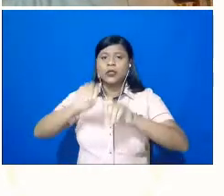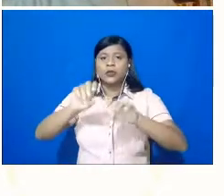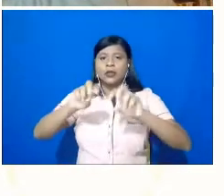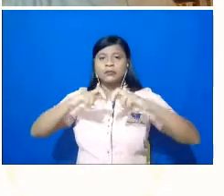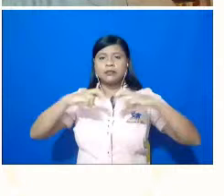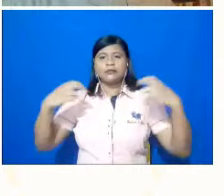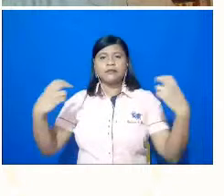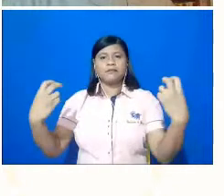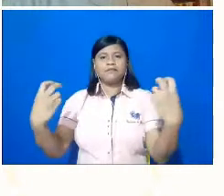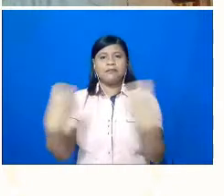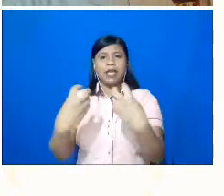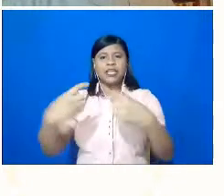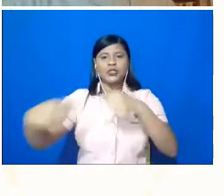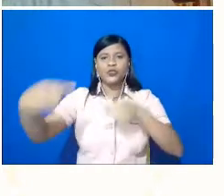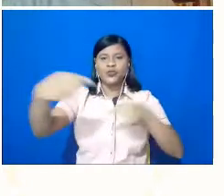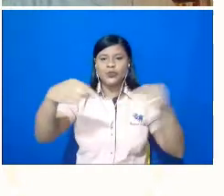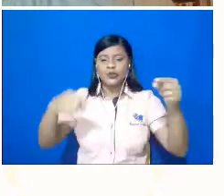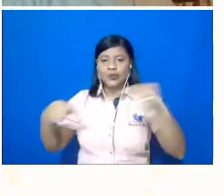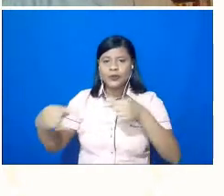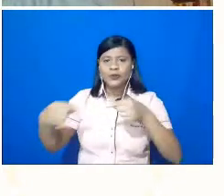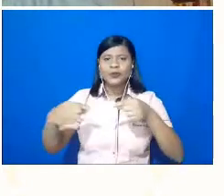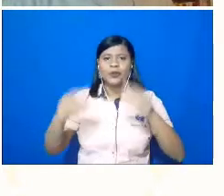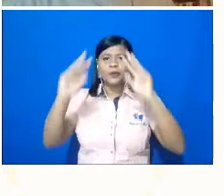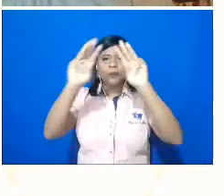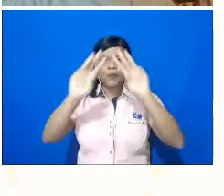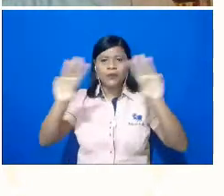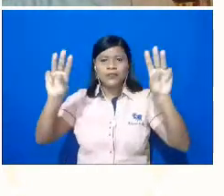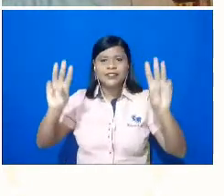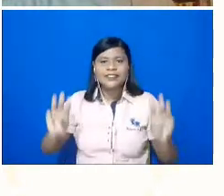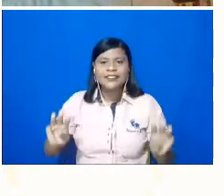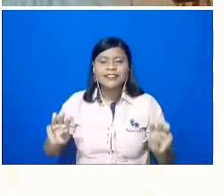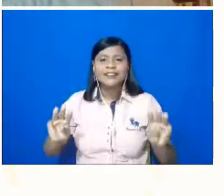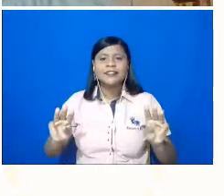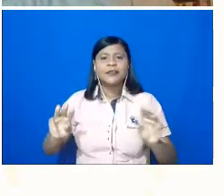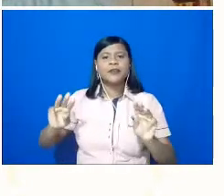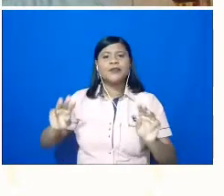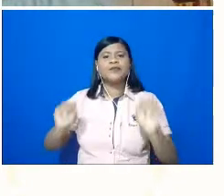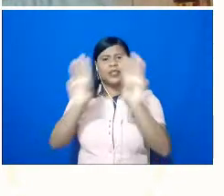no Museu da UFPR.